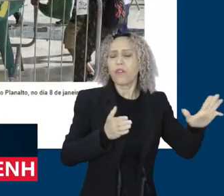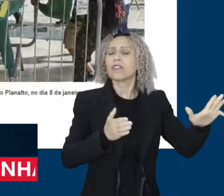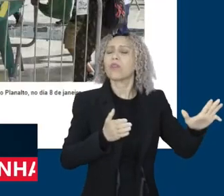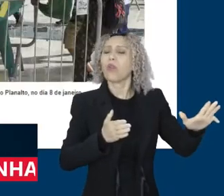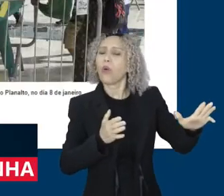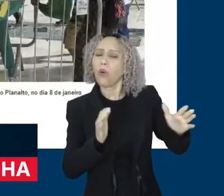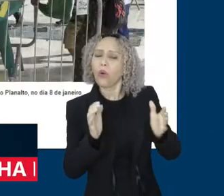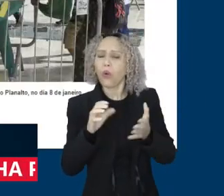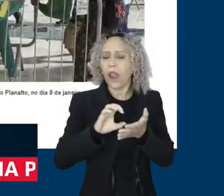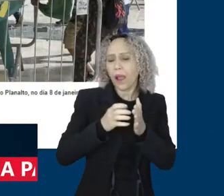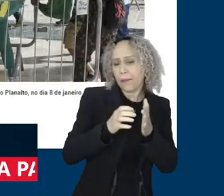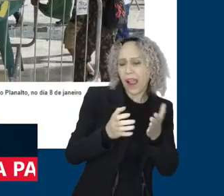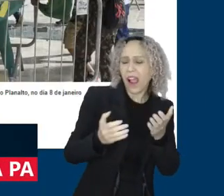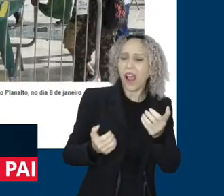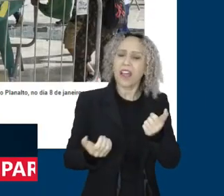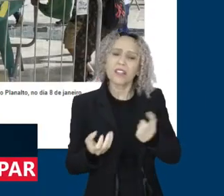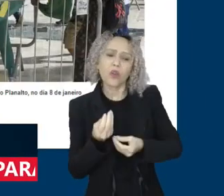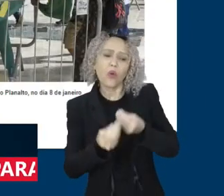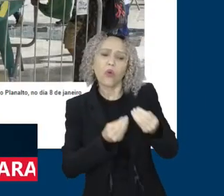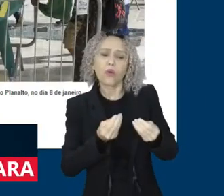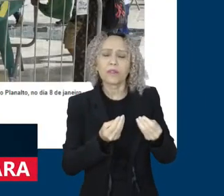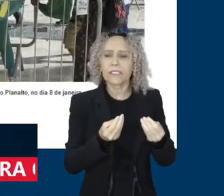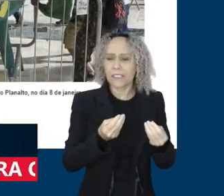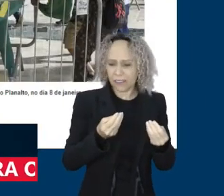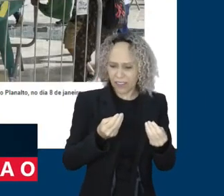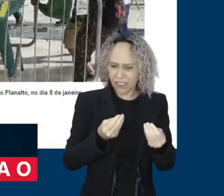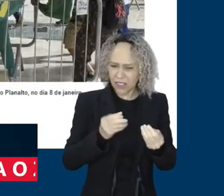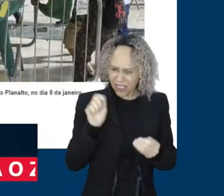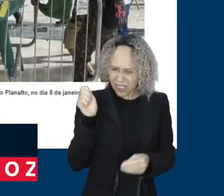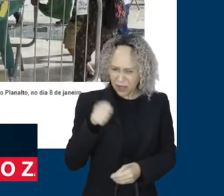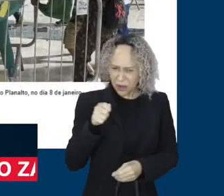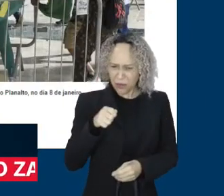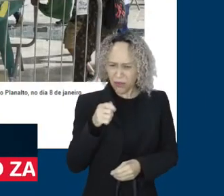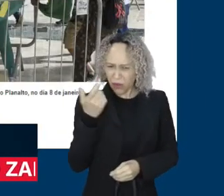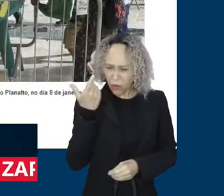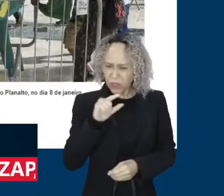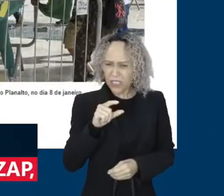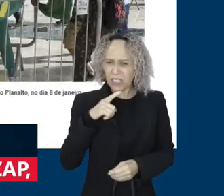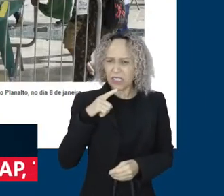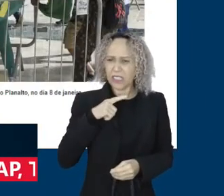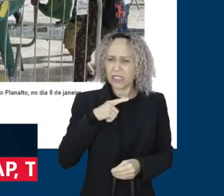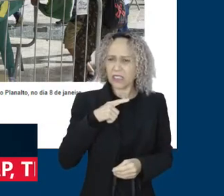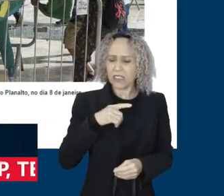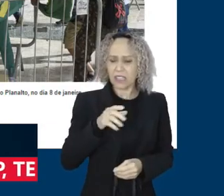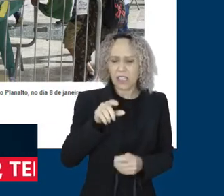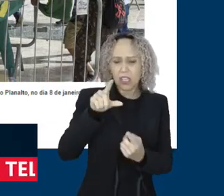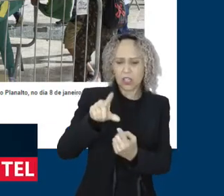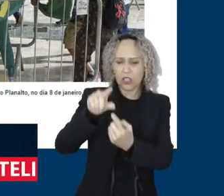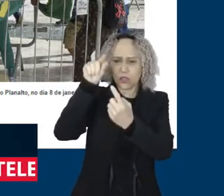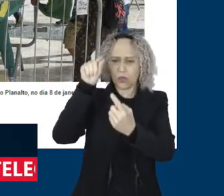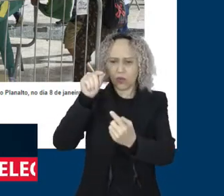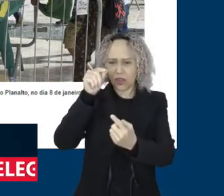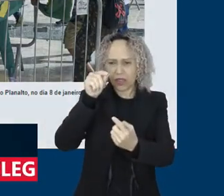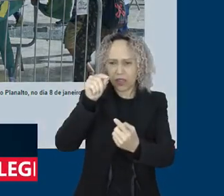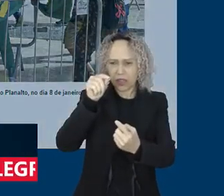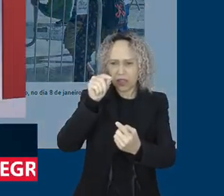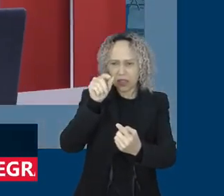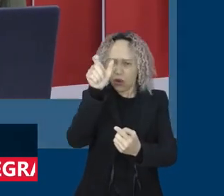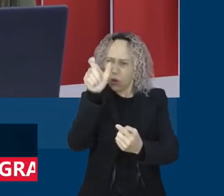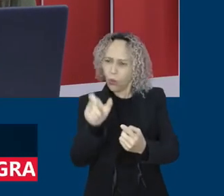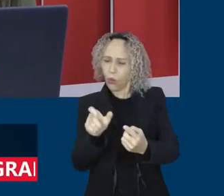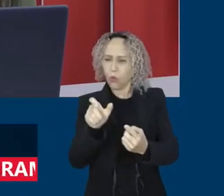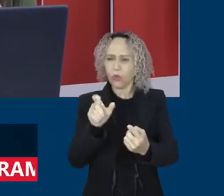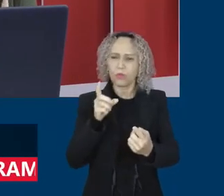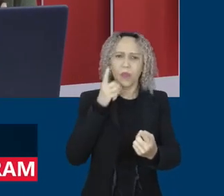de ter relatoria ou mesmo a presidência da comissão? E qual a expectativa aí que as bancadas, vocês